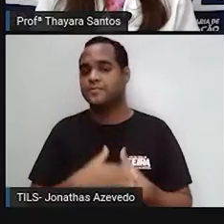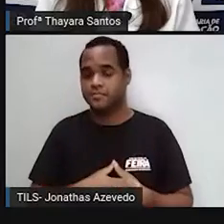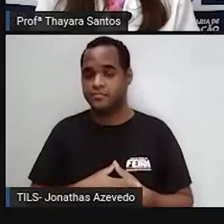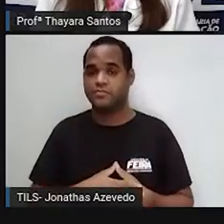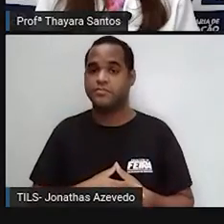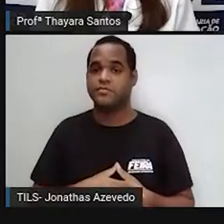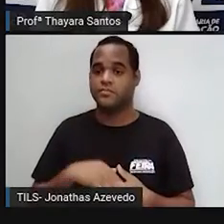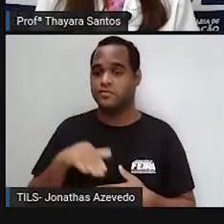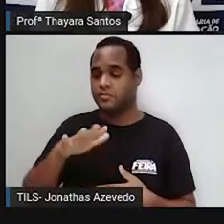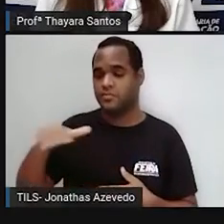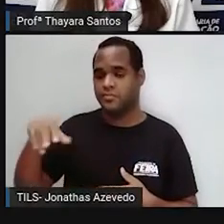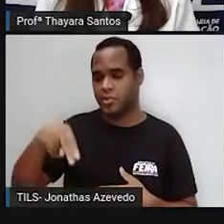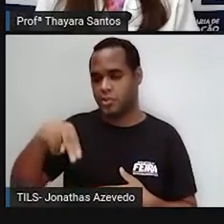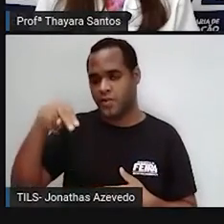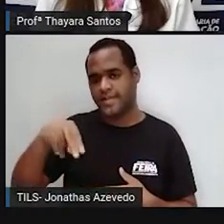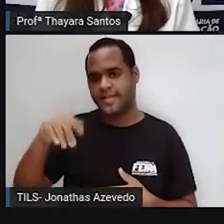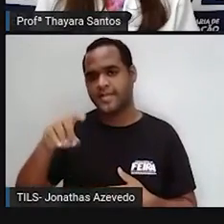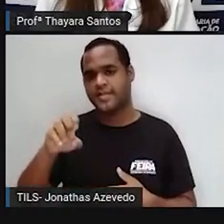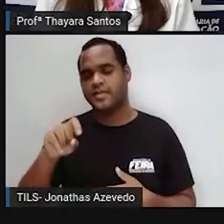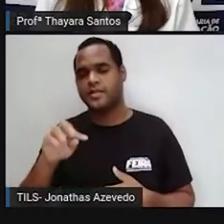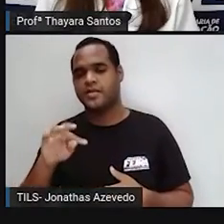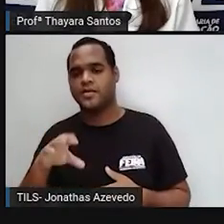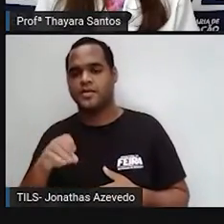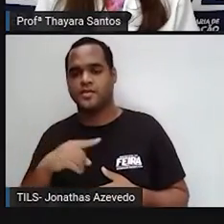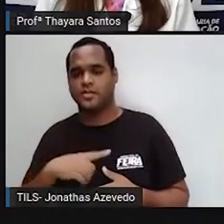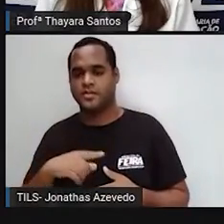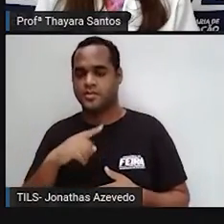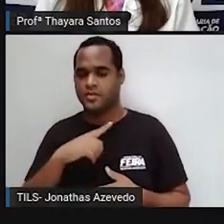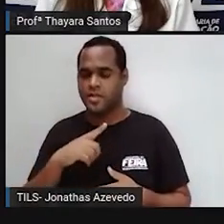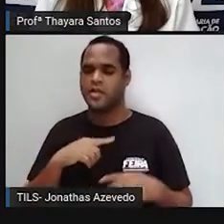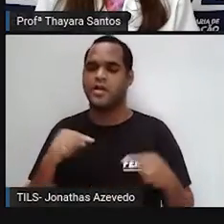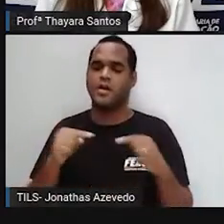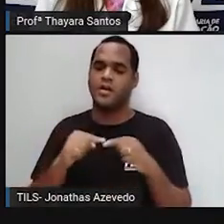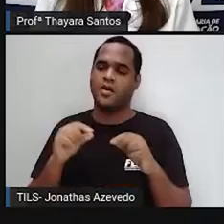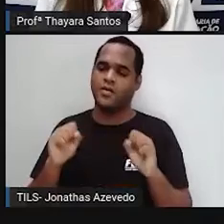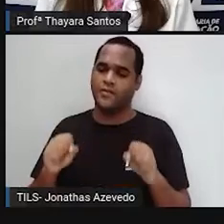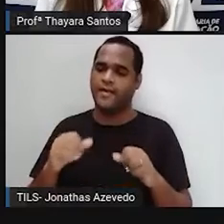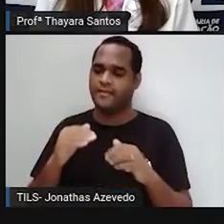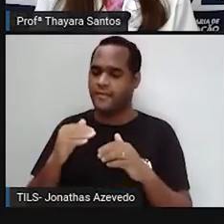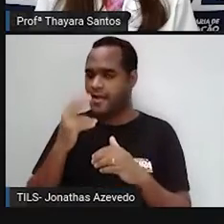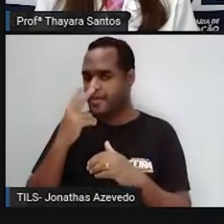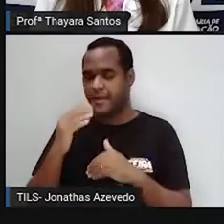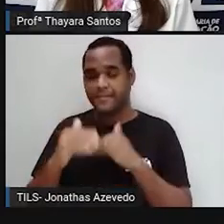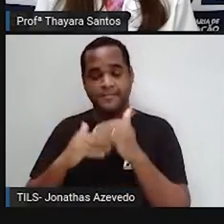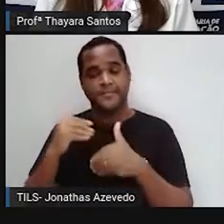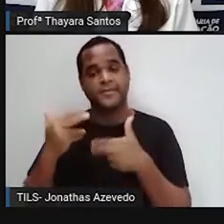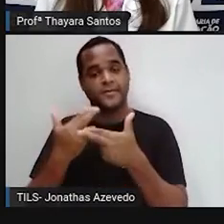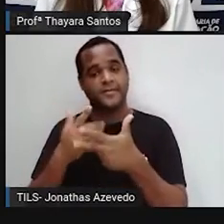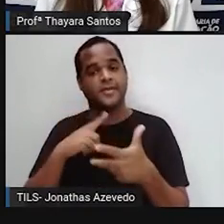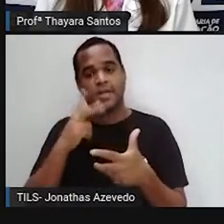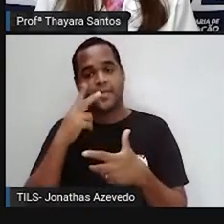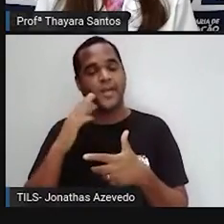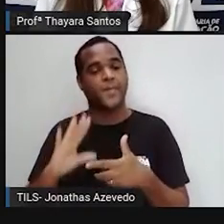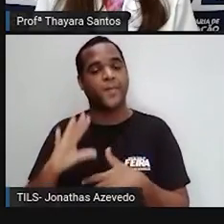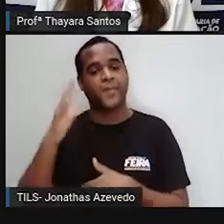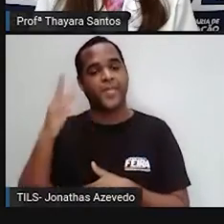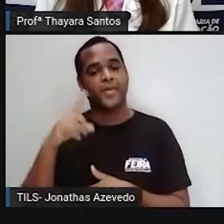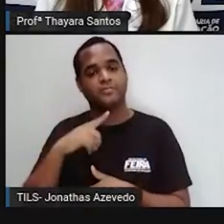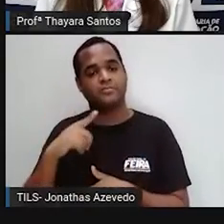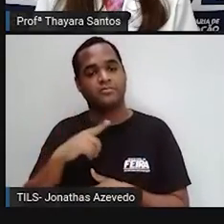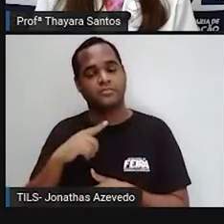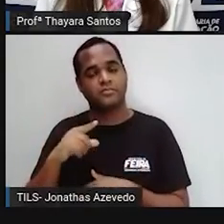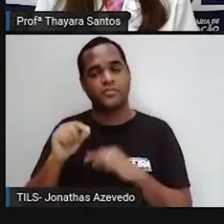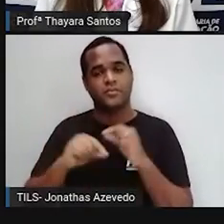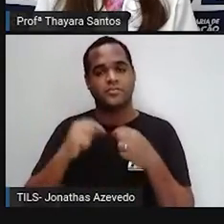Nordeste, outra questão que também pode impactar bastante é o aumento do nível do mar, que é uma consequência do degelo das